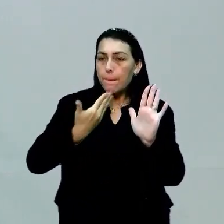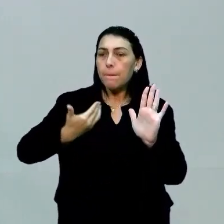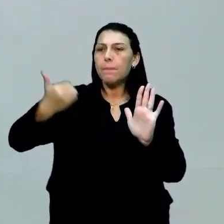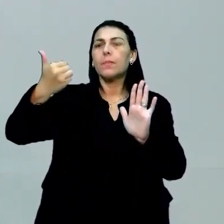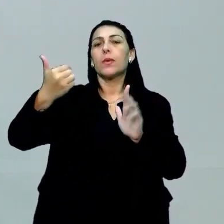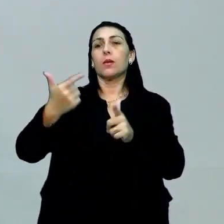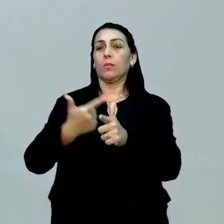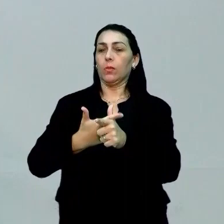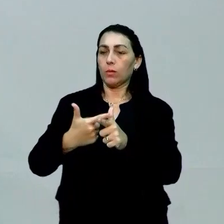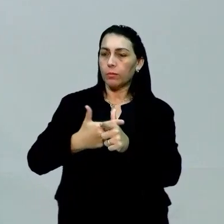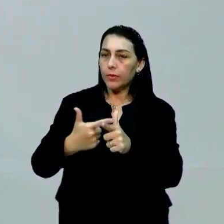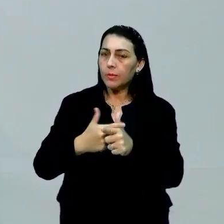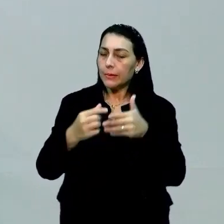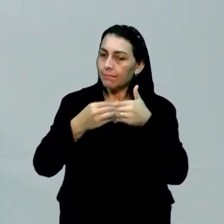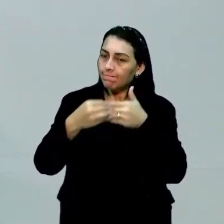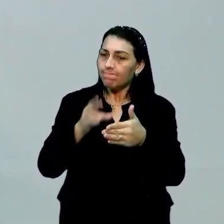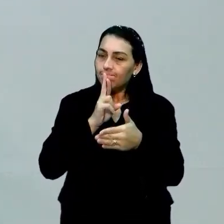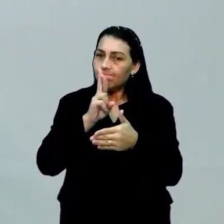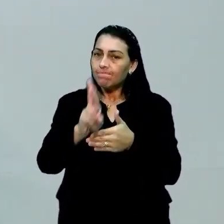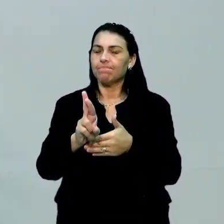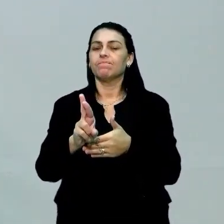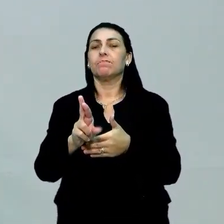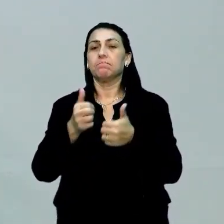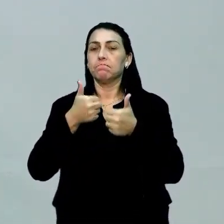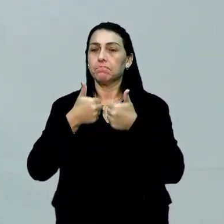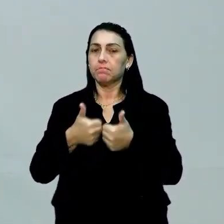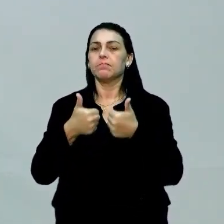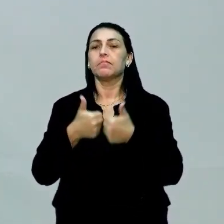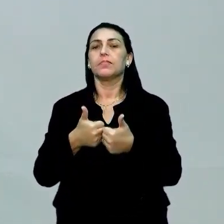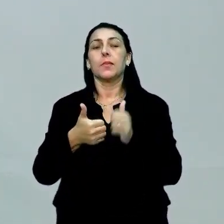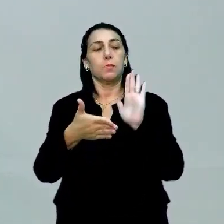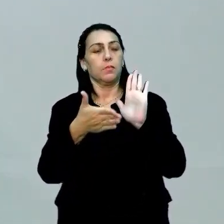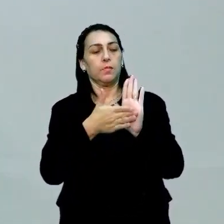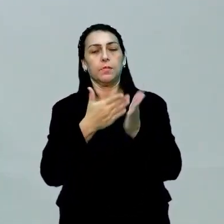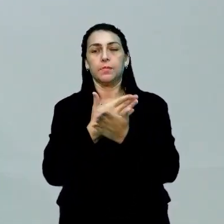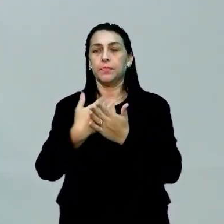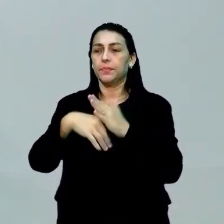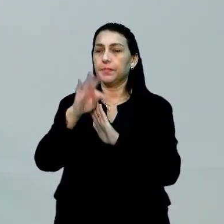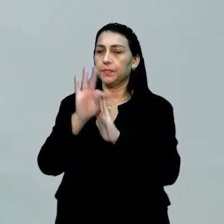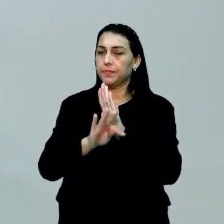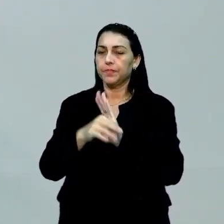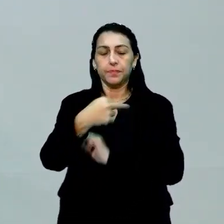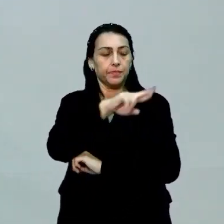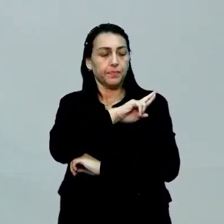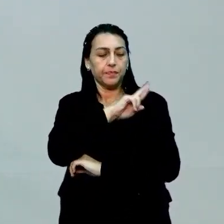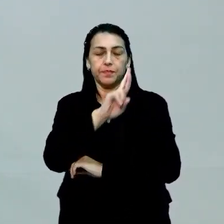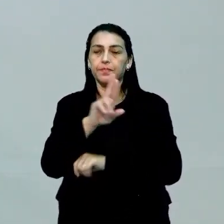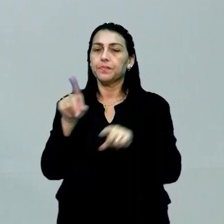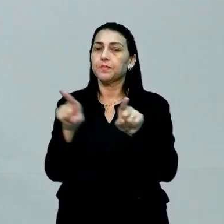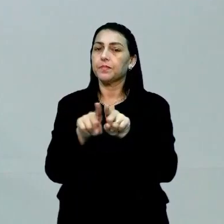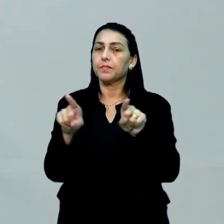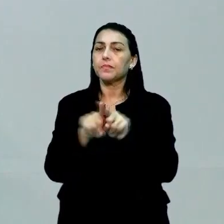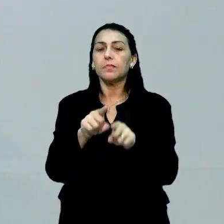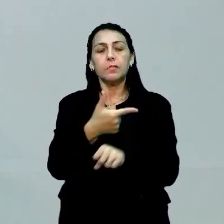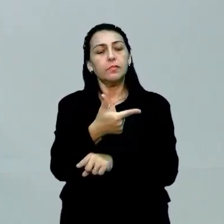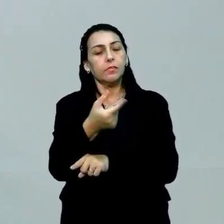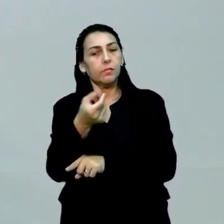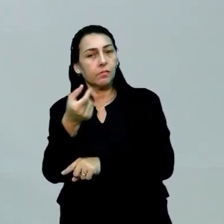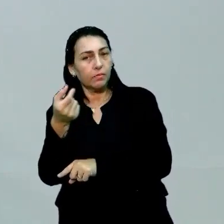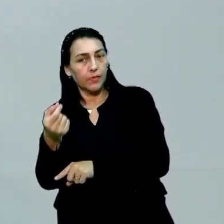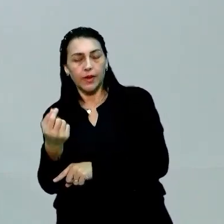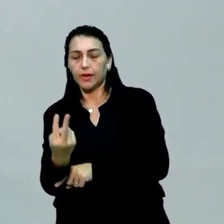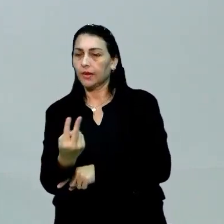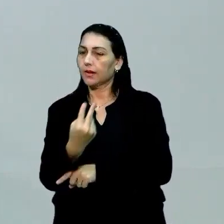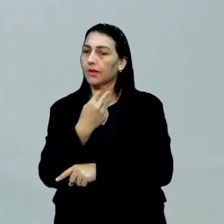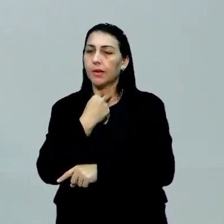solucionar o problema que elas propuseram no início do texto. Então, essa competência, ela também vale duzentos pontos. Então, você não